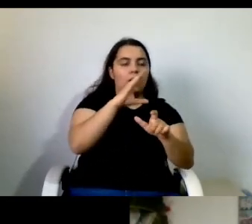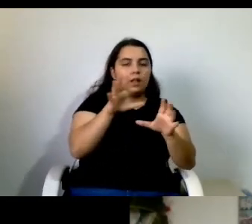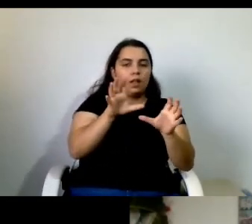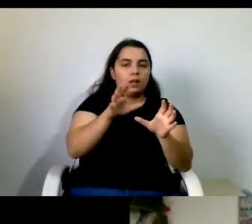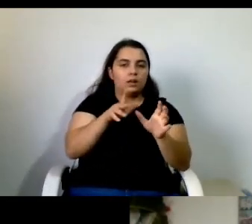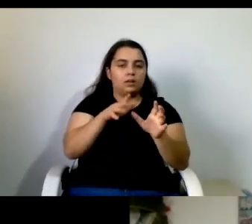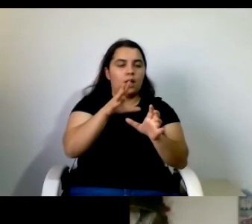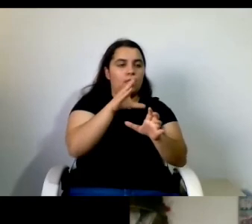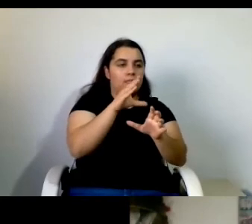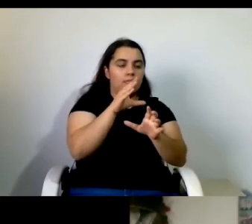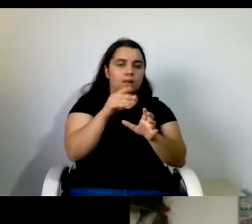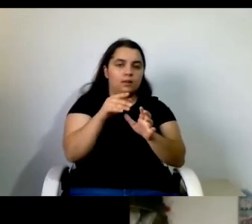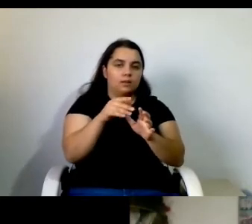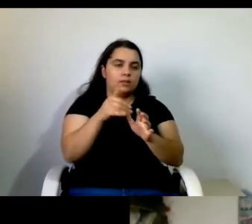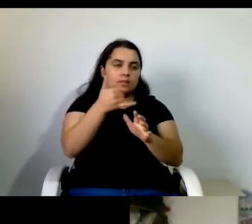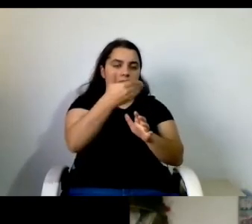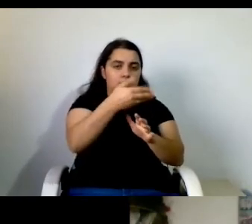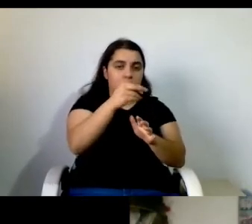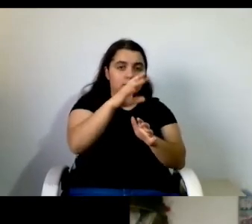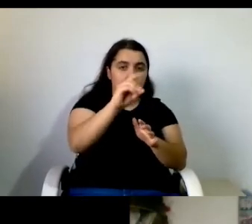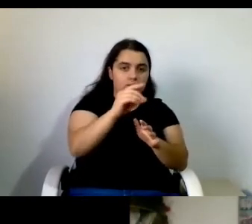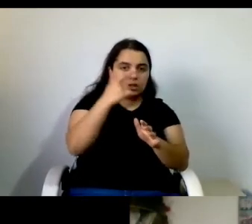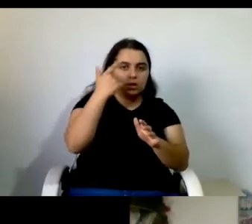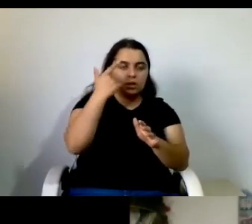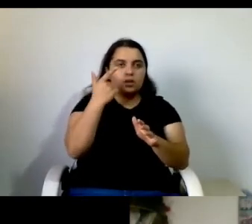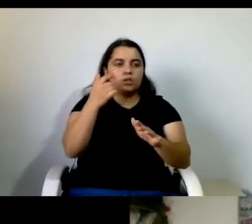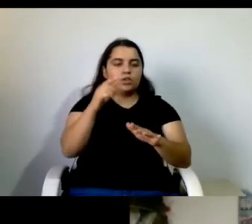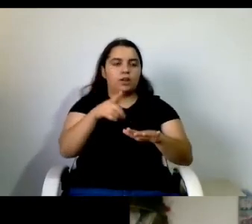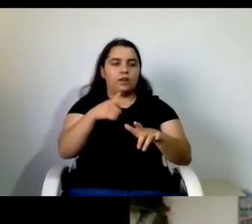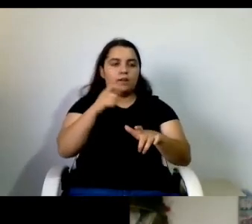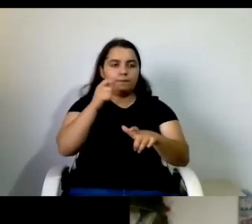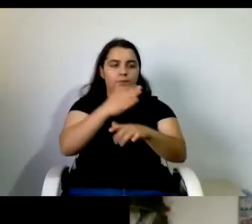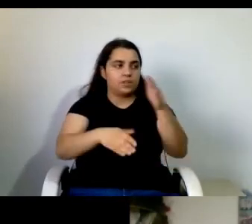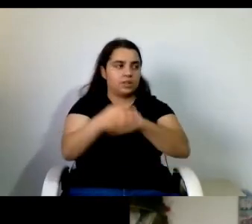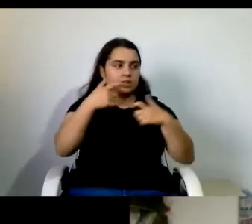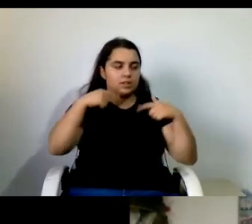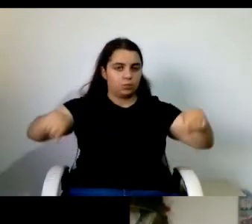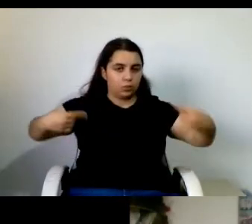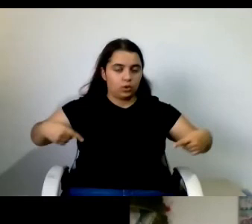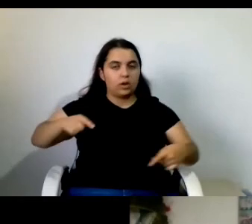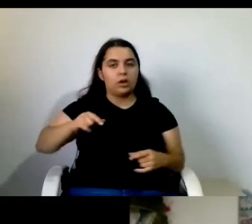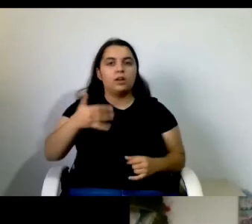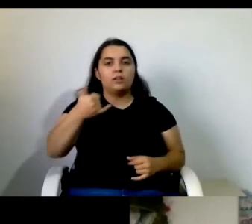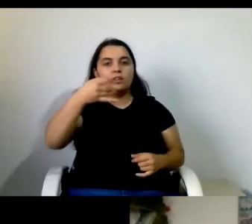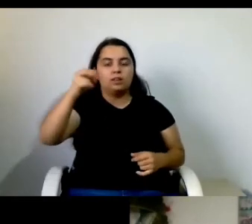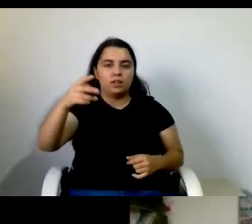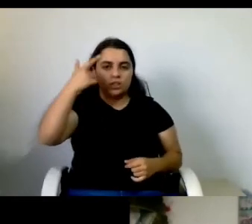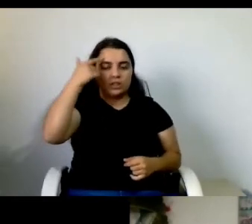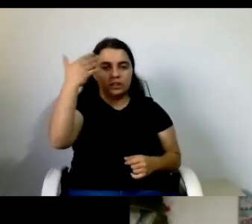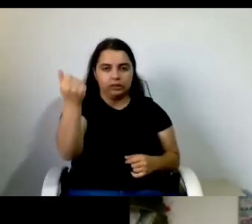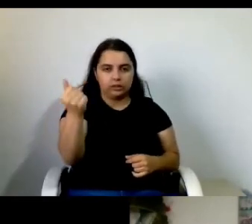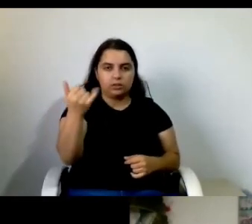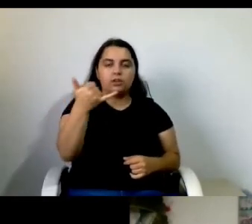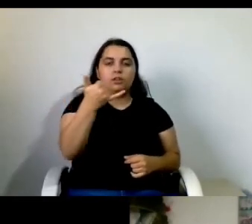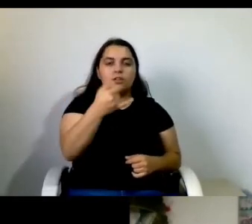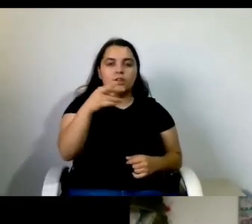e 43 deficiência intelectual dessas 43 devo dizer que 23 são apoiadas com a PTA CDM